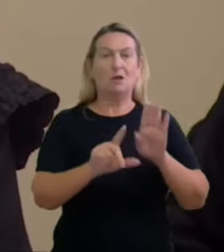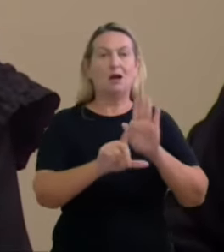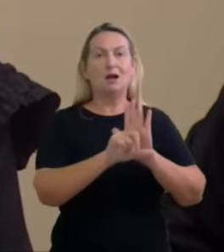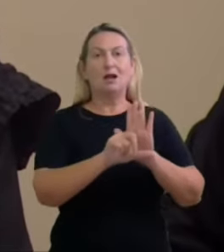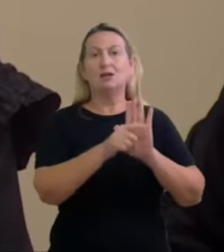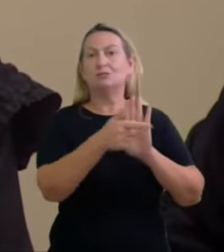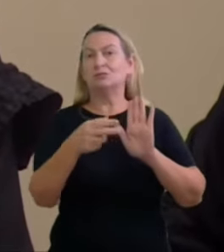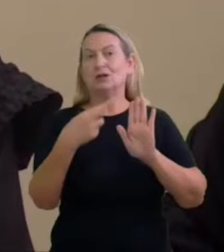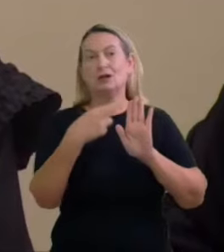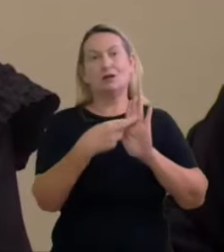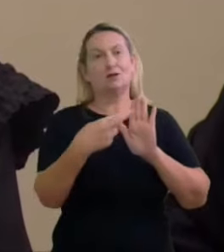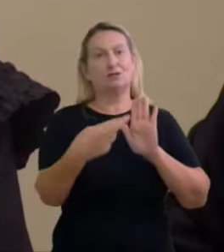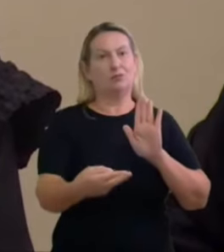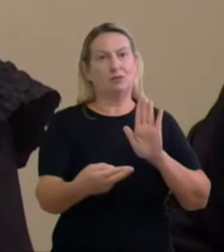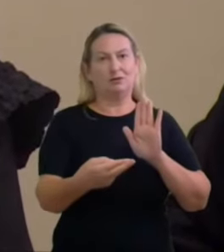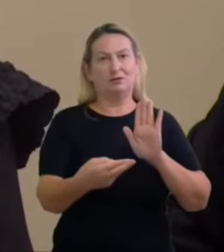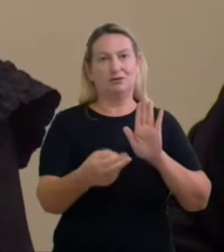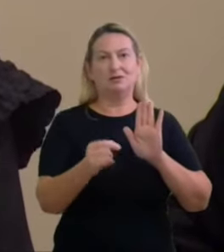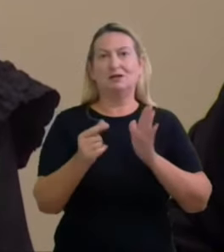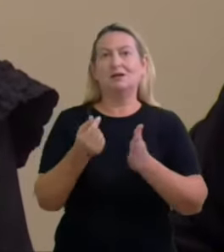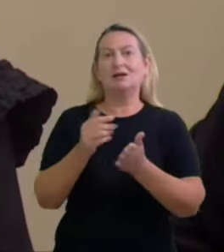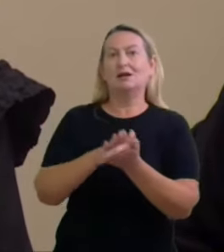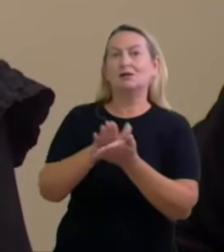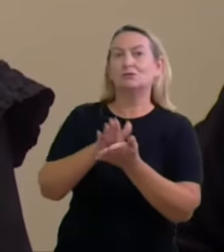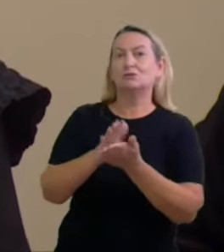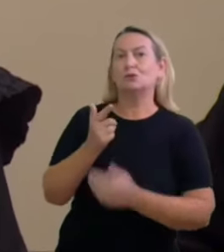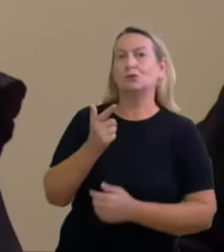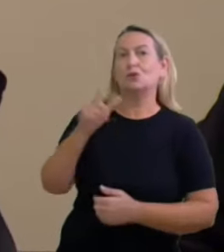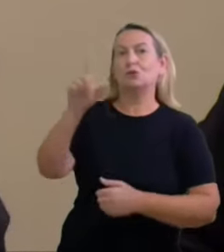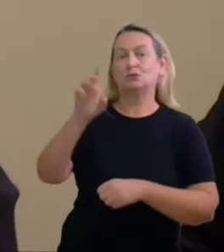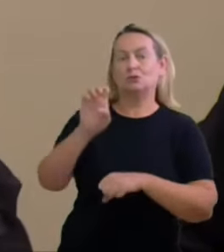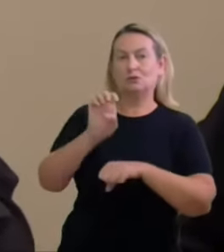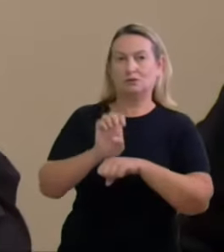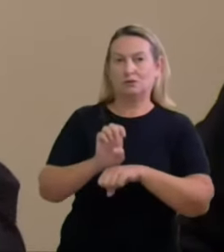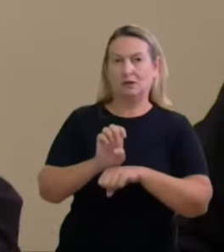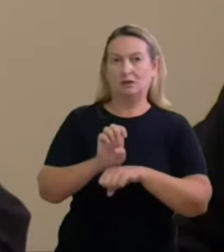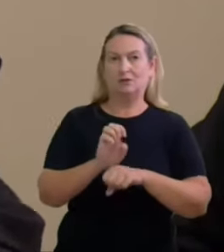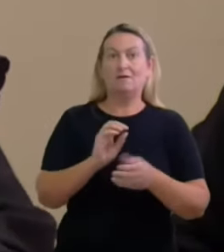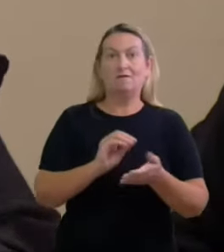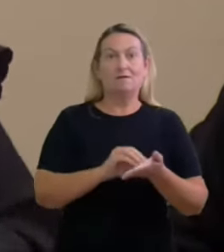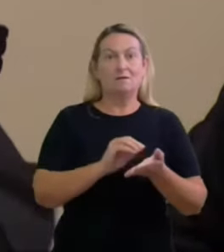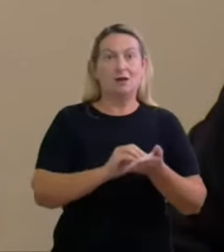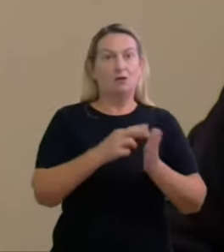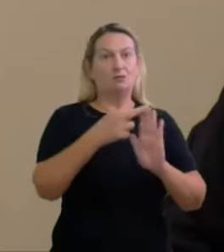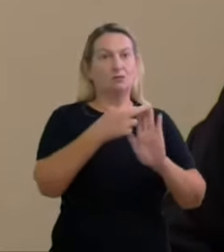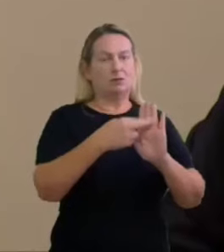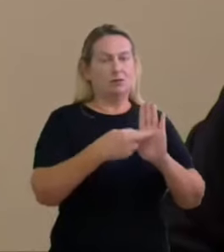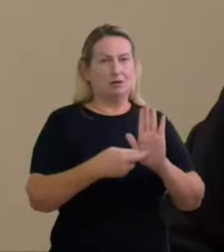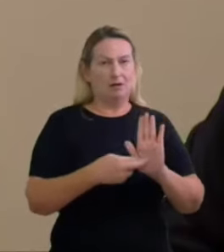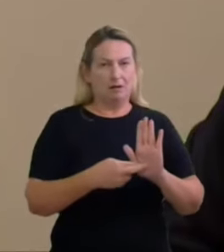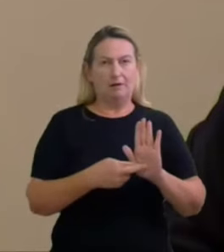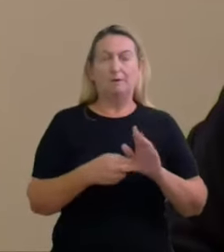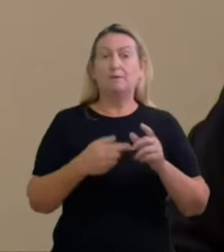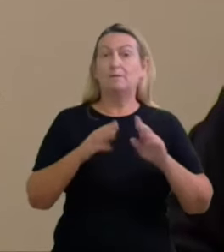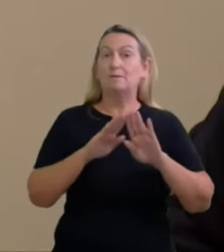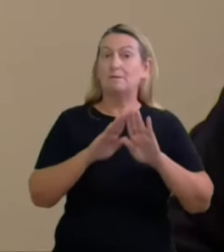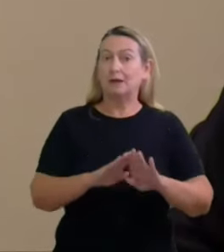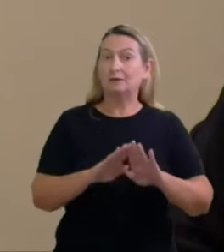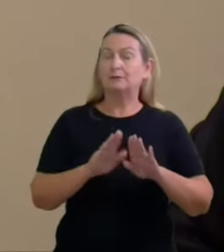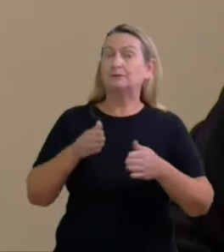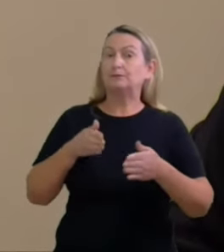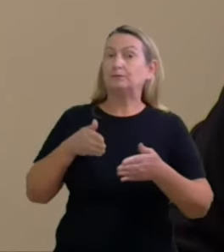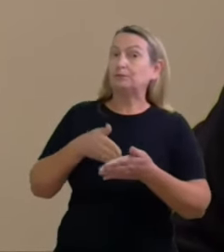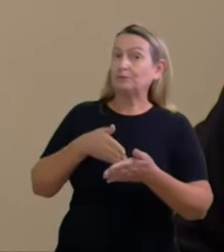indagação não obstante essa ausência de regulação é preciso a imposição de limites aos atos de pré